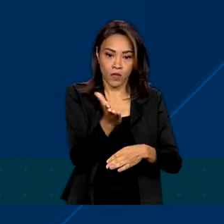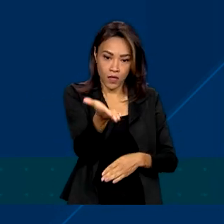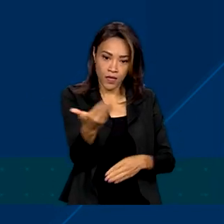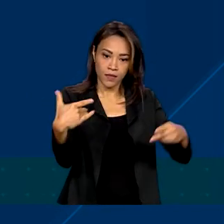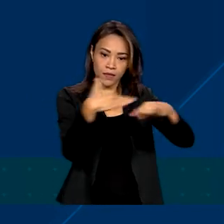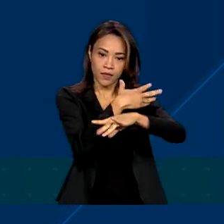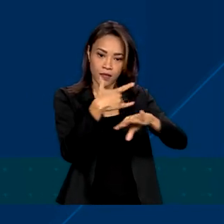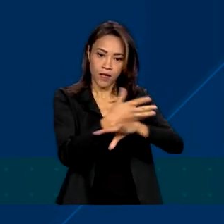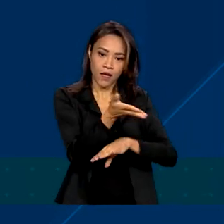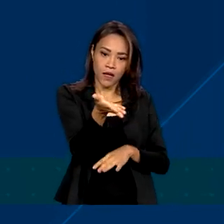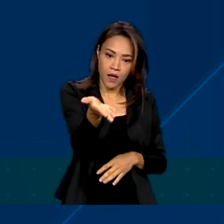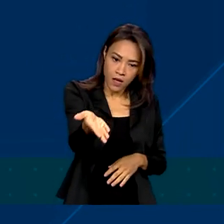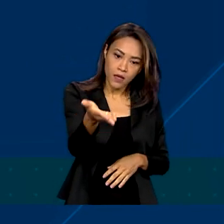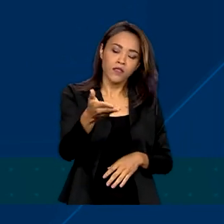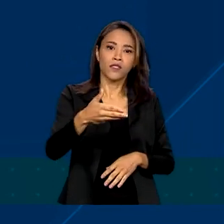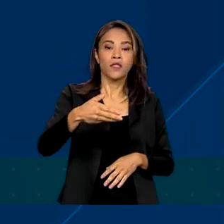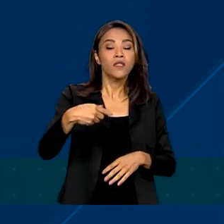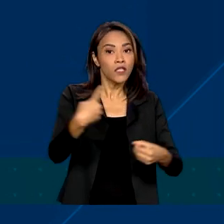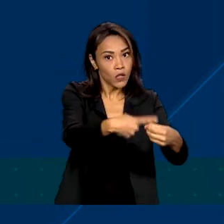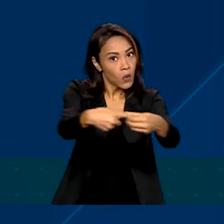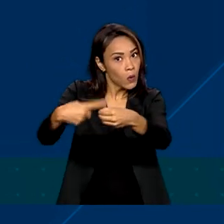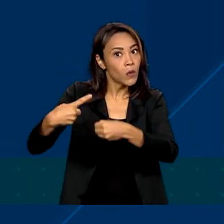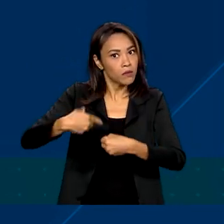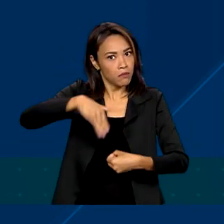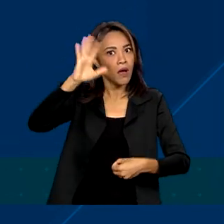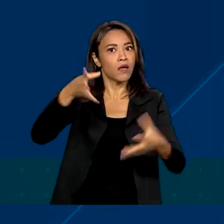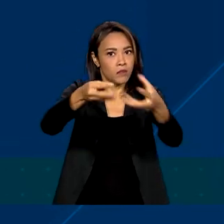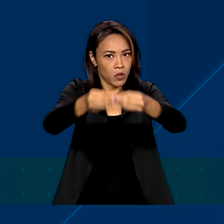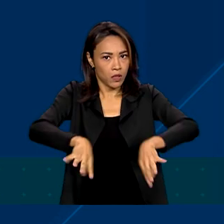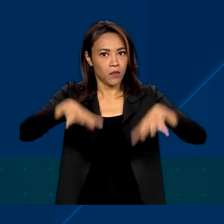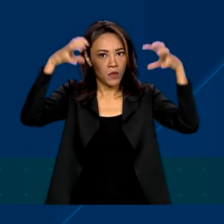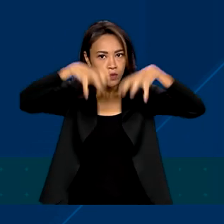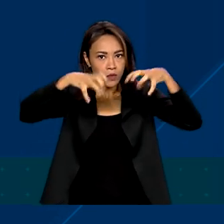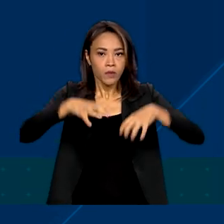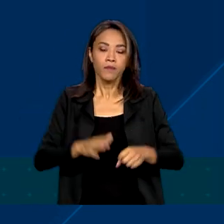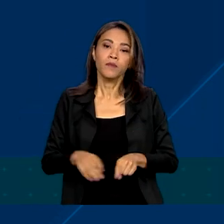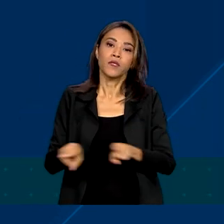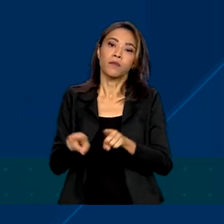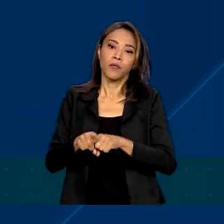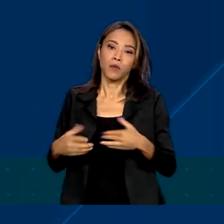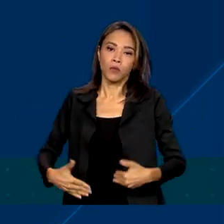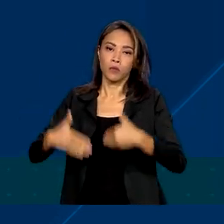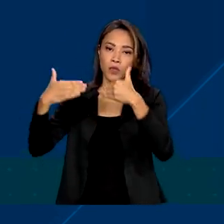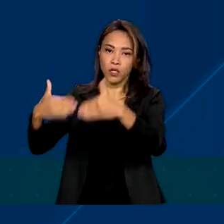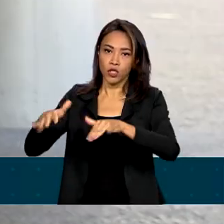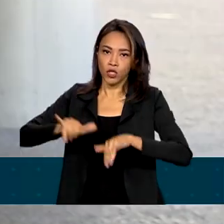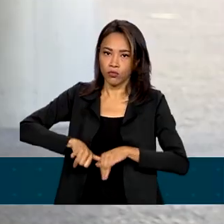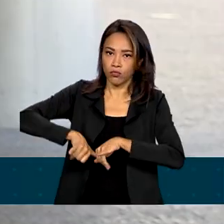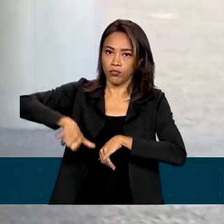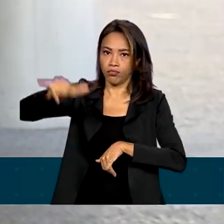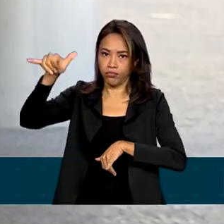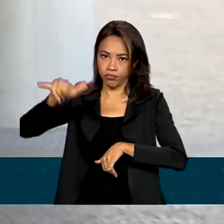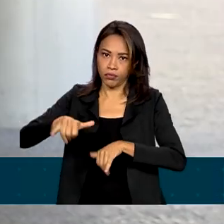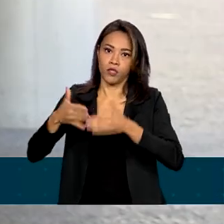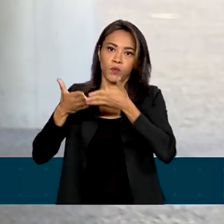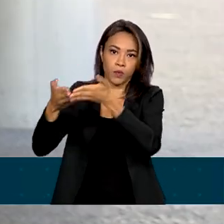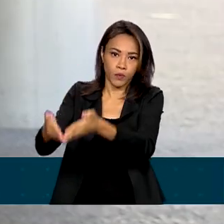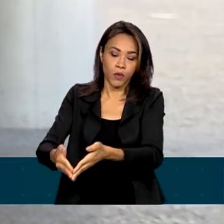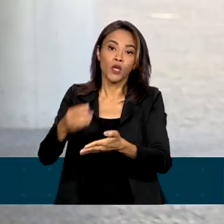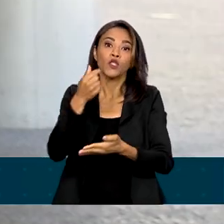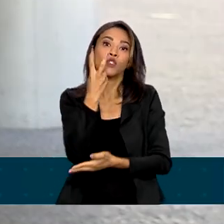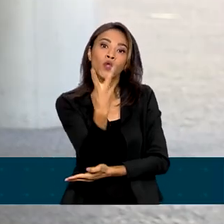reconstrução dos municípios mais atingidos. O ministro de Portos e Aeroportos, Márcio França, destinou 2 milhões de reais